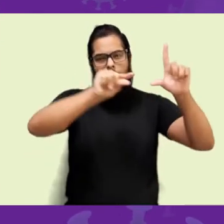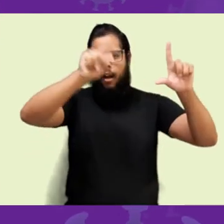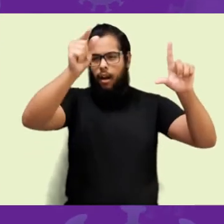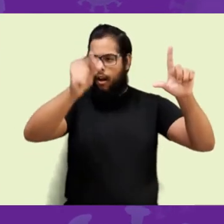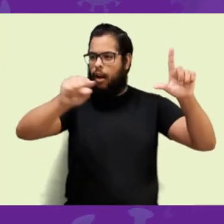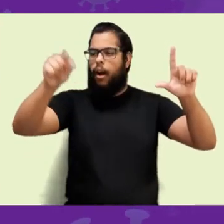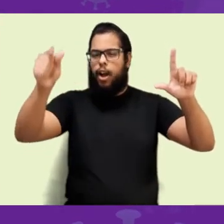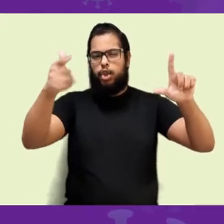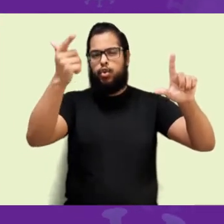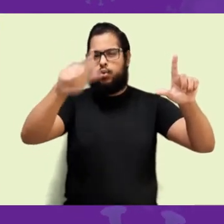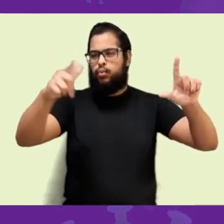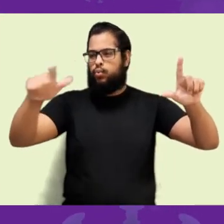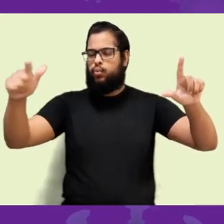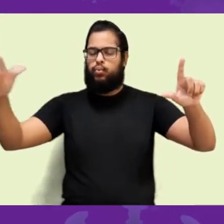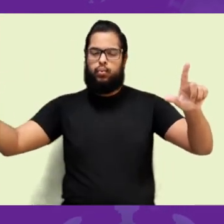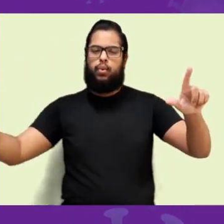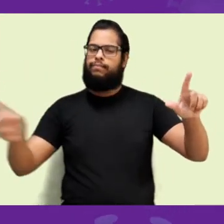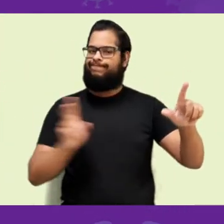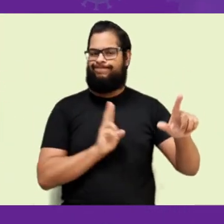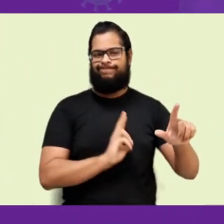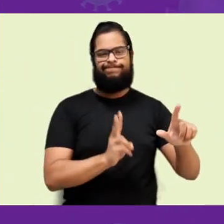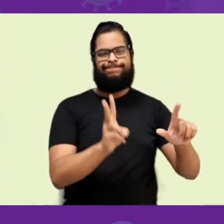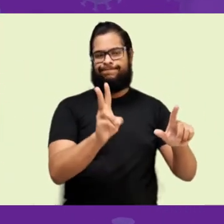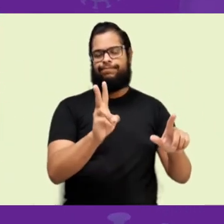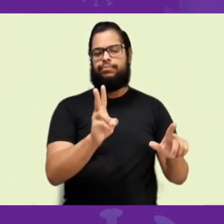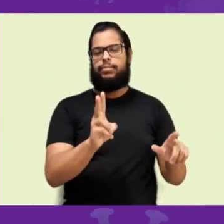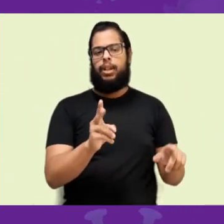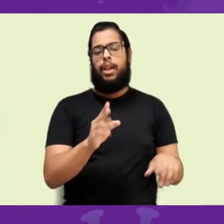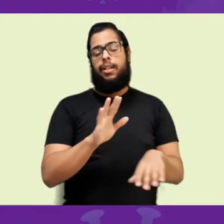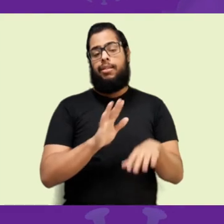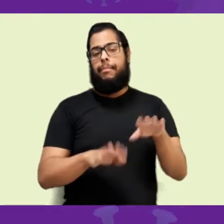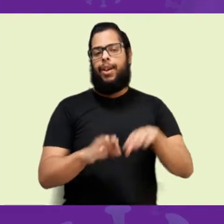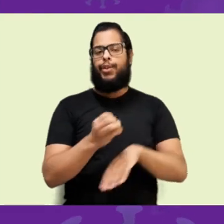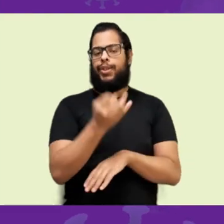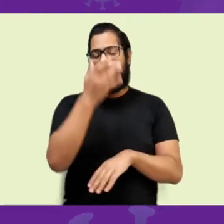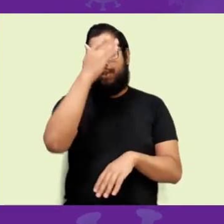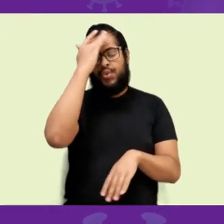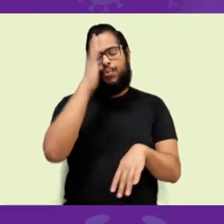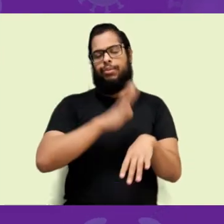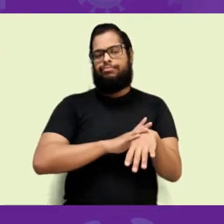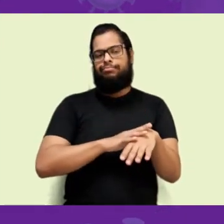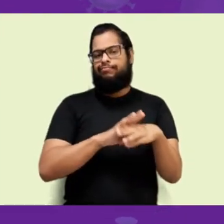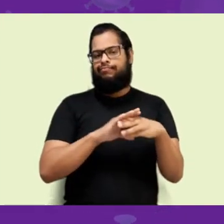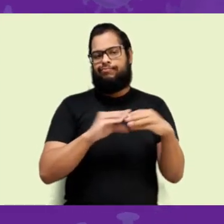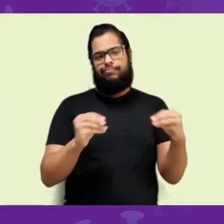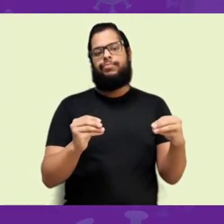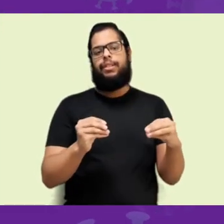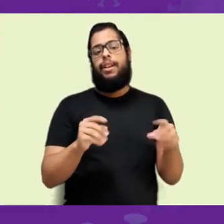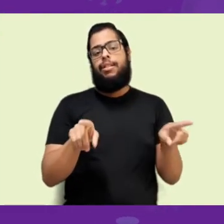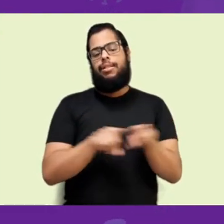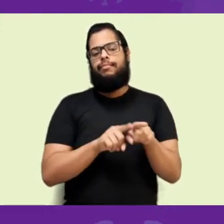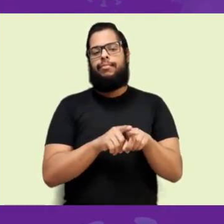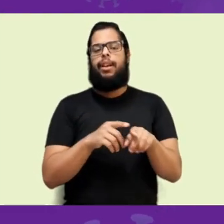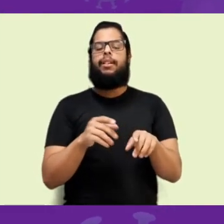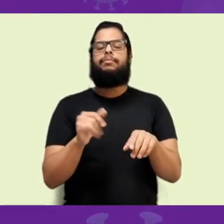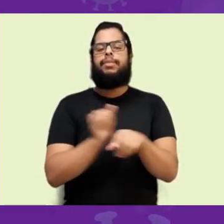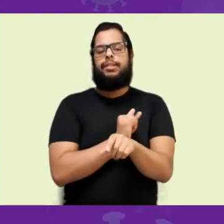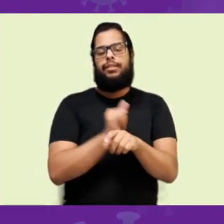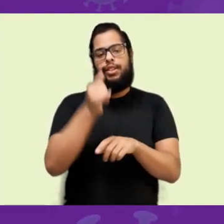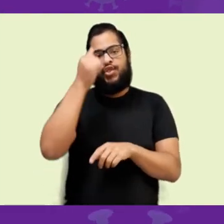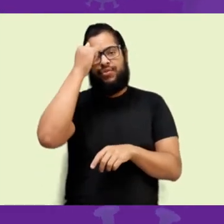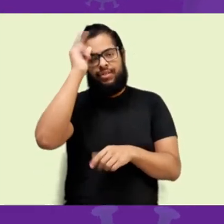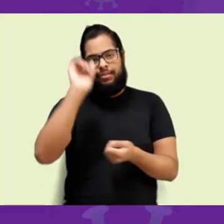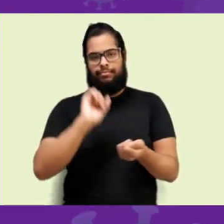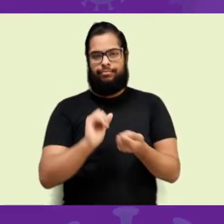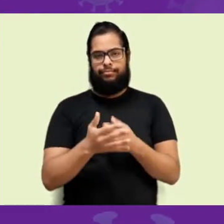população e a depender das medidas de prevenção que a gente vai conseguir tomar. Então, é isso que está acontecendo. Então, os países tiveram agora uma primeira